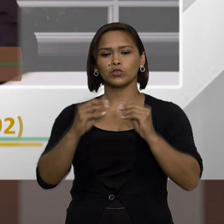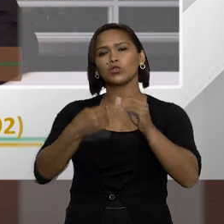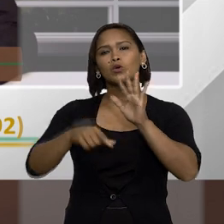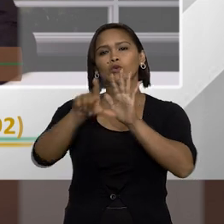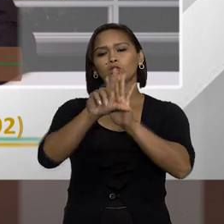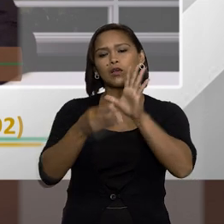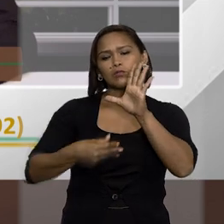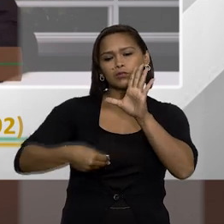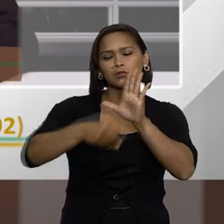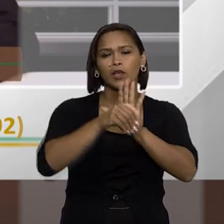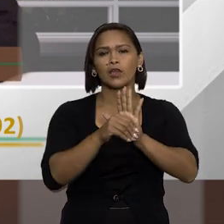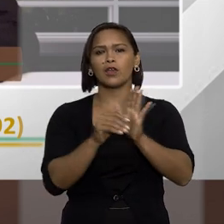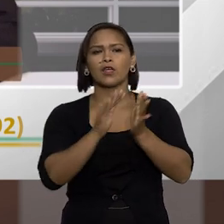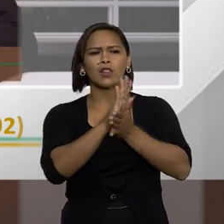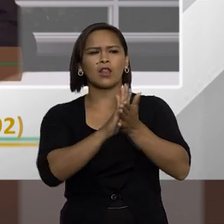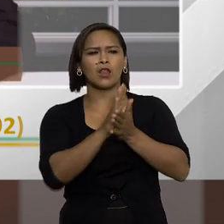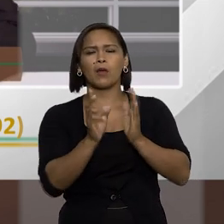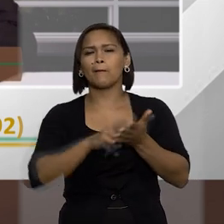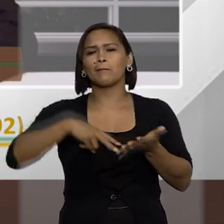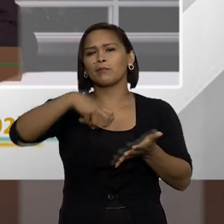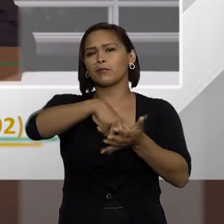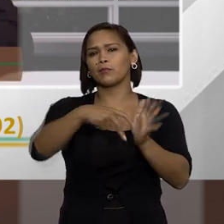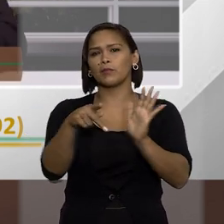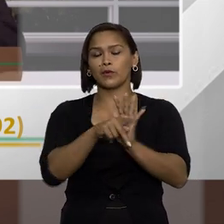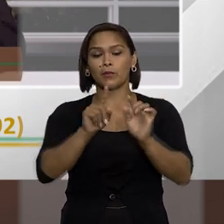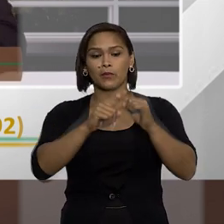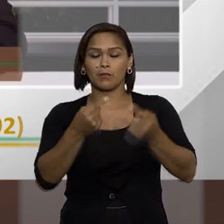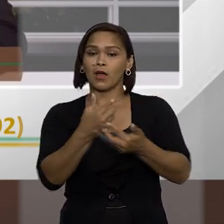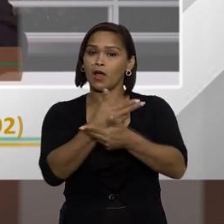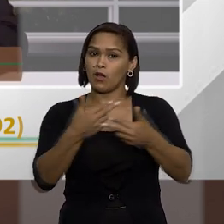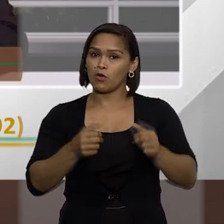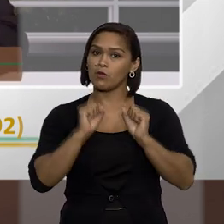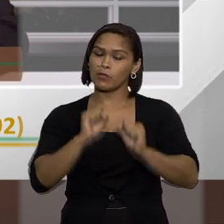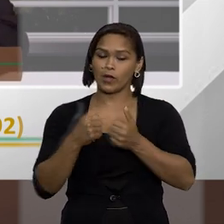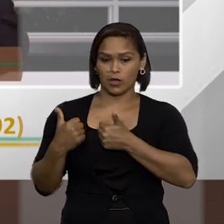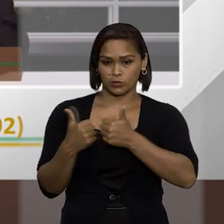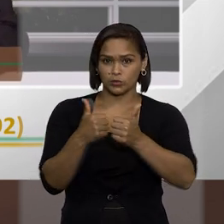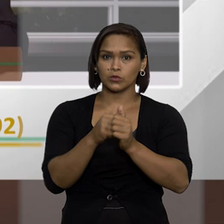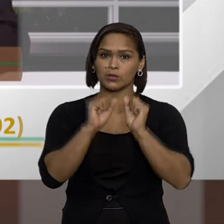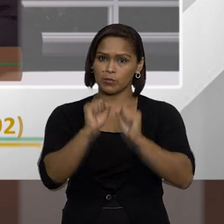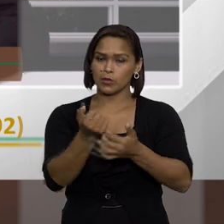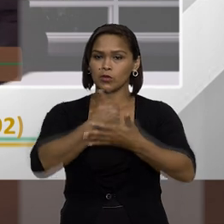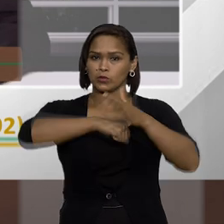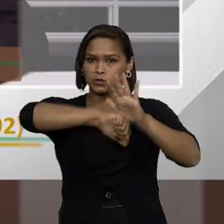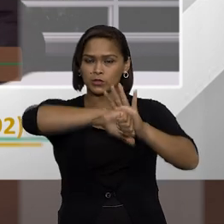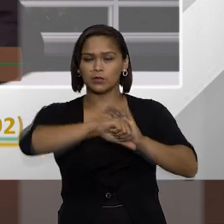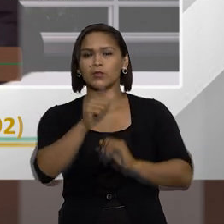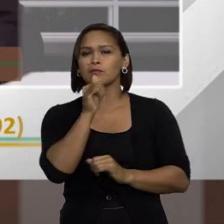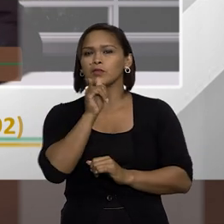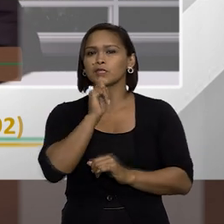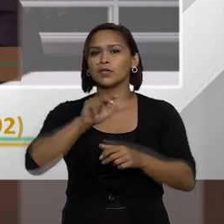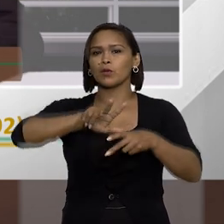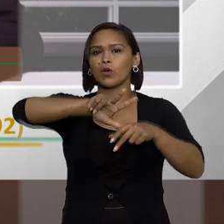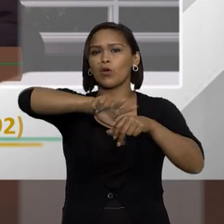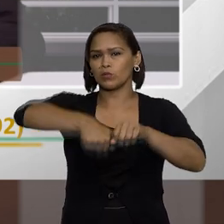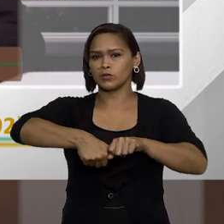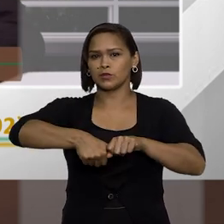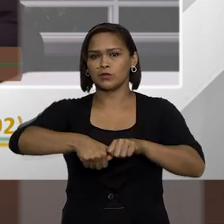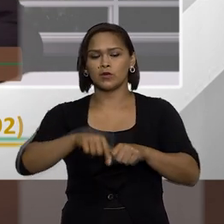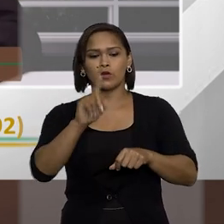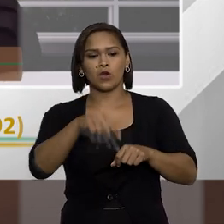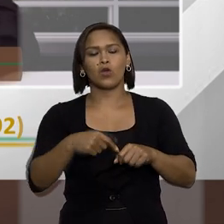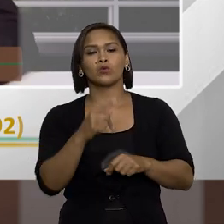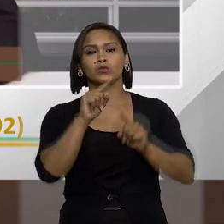todas as sanções de improbidade, nenhuma delas tem natureza penal. Mas, muitas vezes, a conduta também pode configurar um crime, como, por exemplo, corrupção.